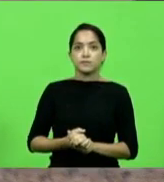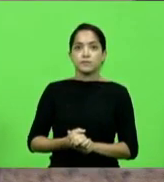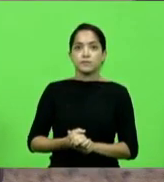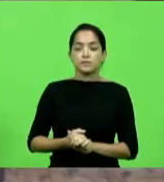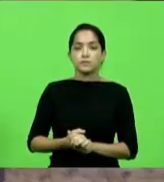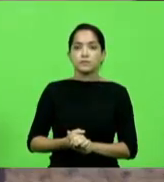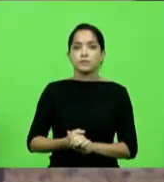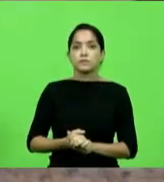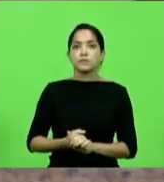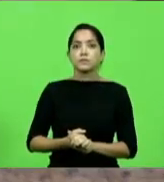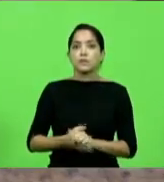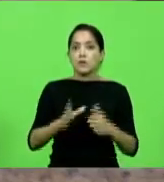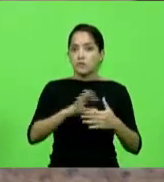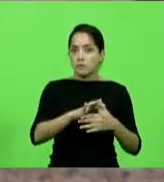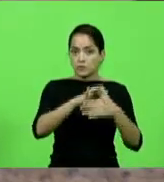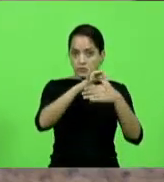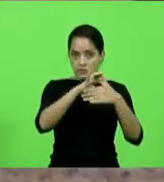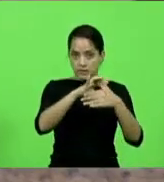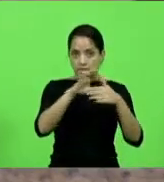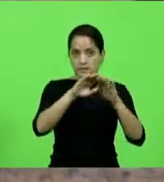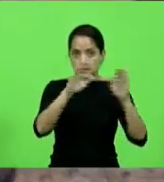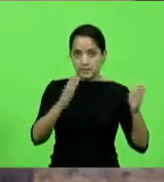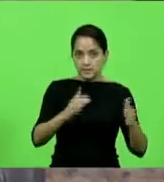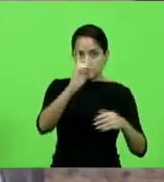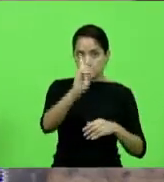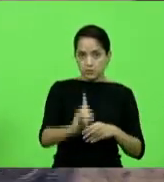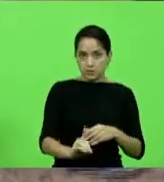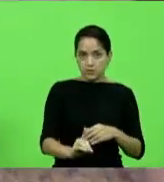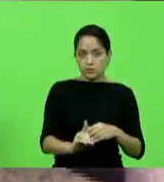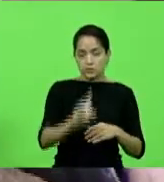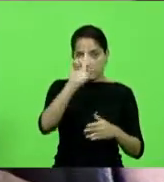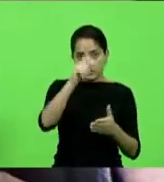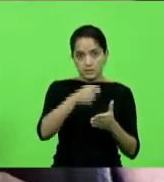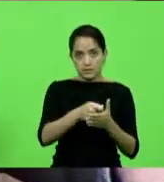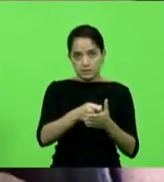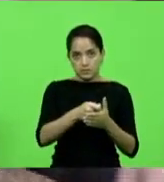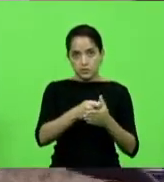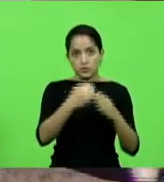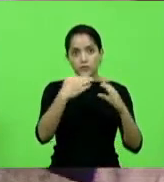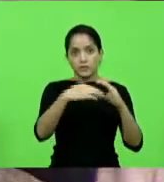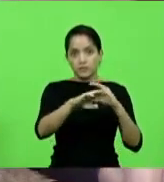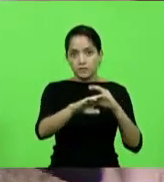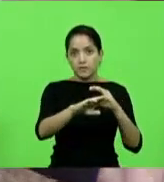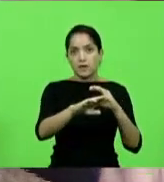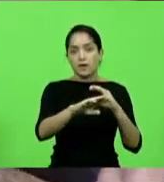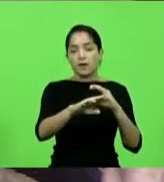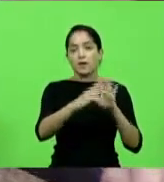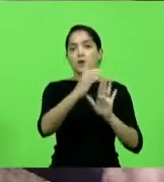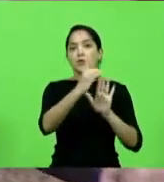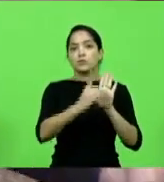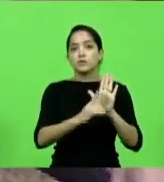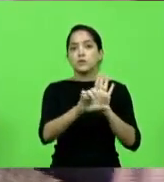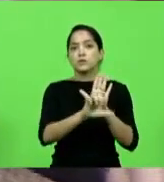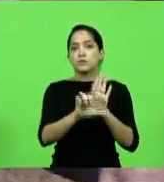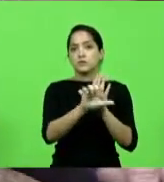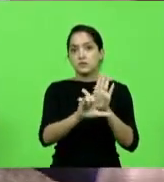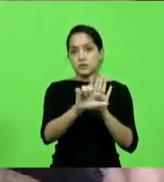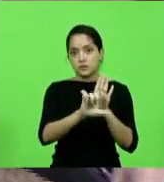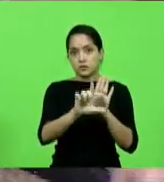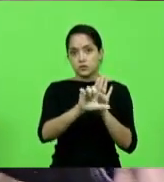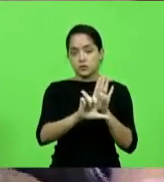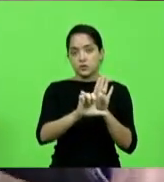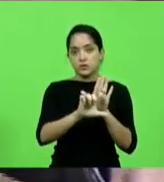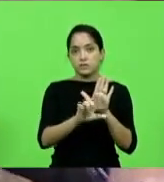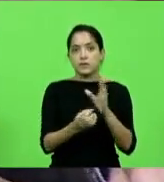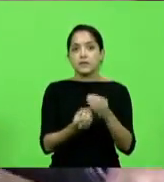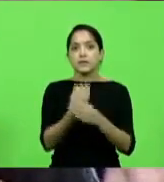Foram os líderes e a mesa diretora que decidiram enviar ao plenário o decreto legislativo criando a